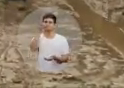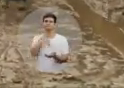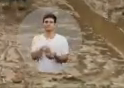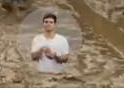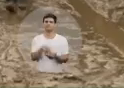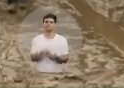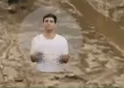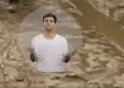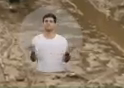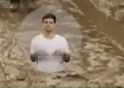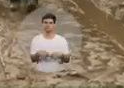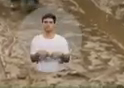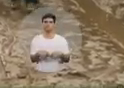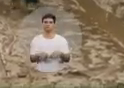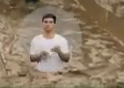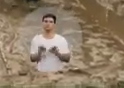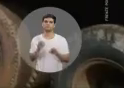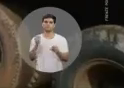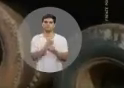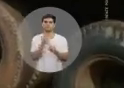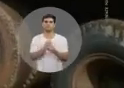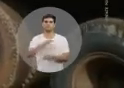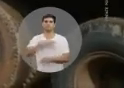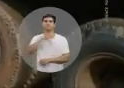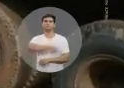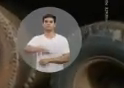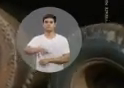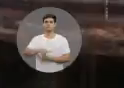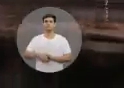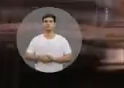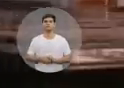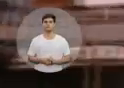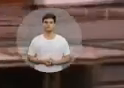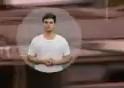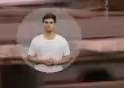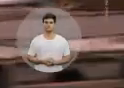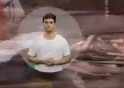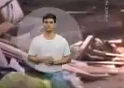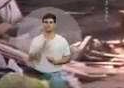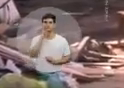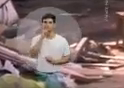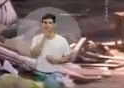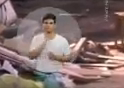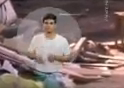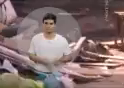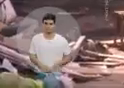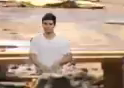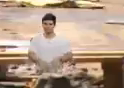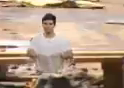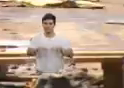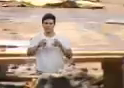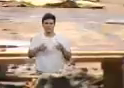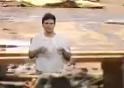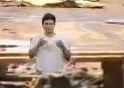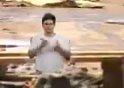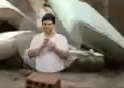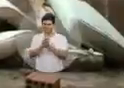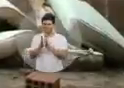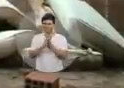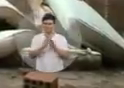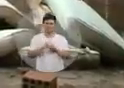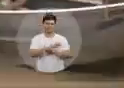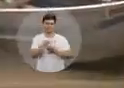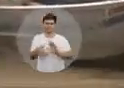de verdade para comandar a recuperação da cidade. Nunca uma alagação tinha deixado tanto estrago,